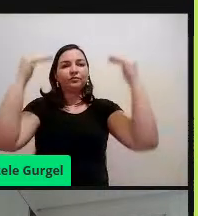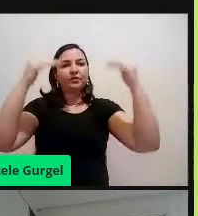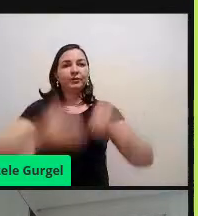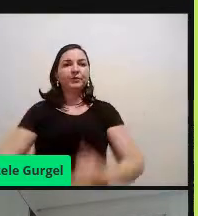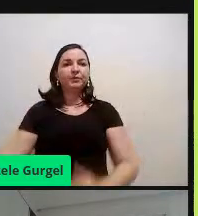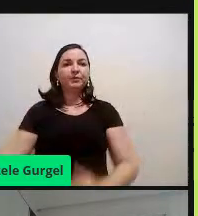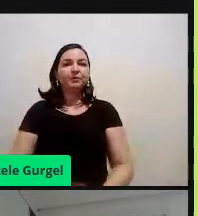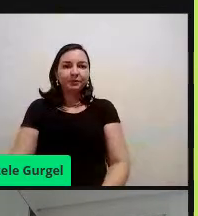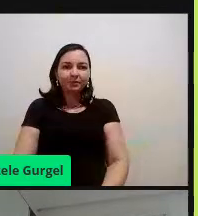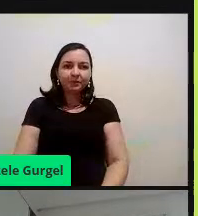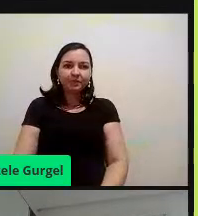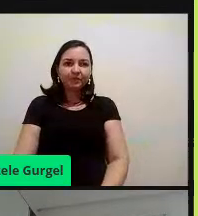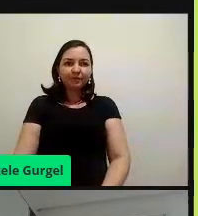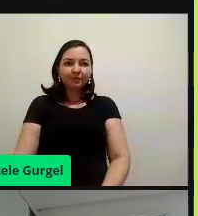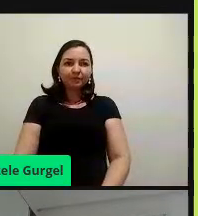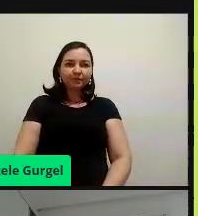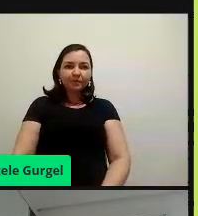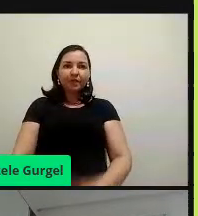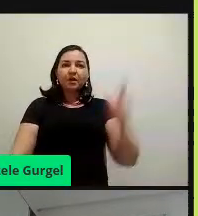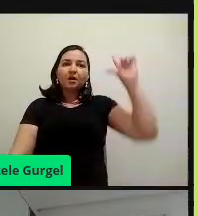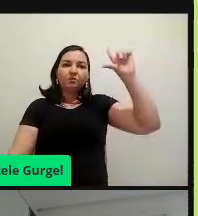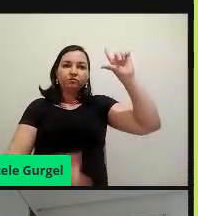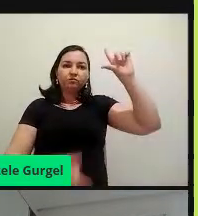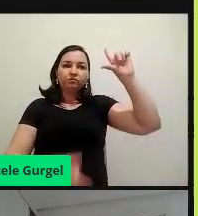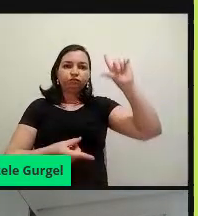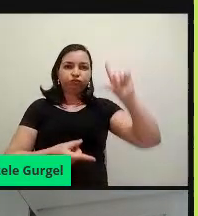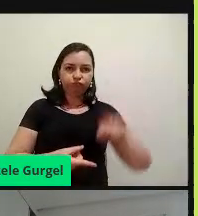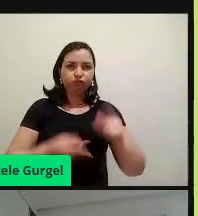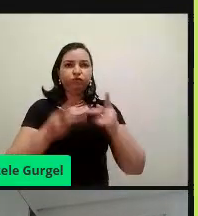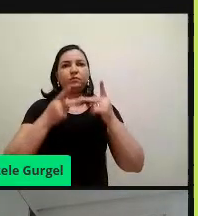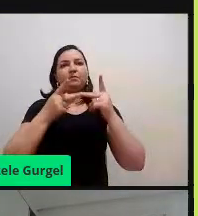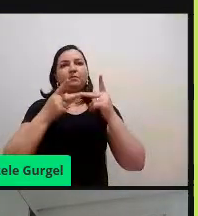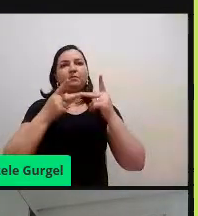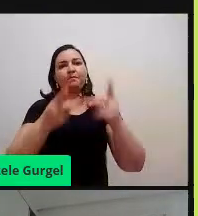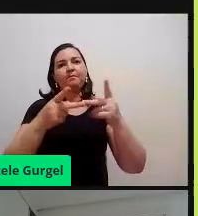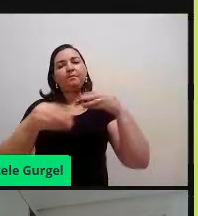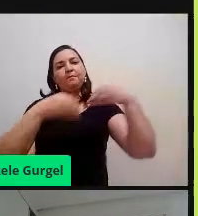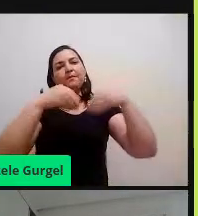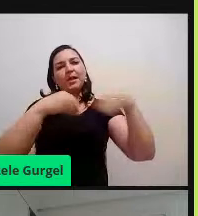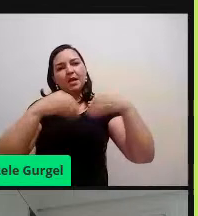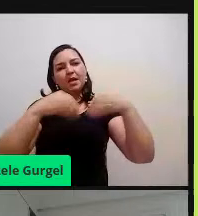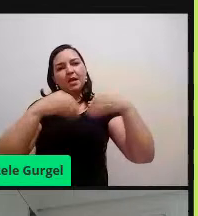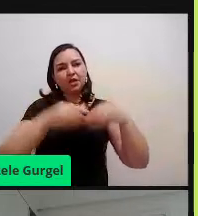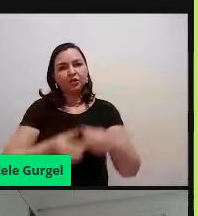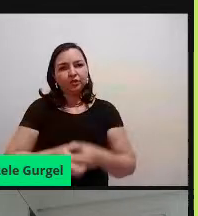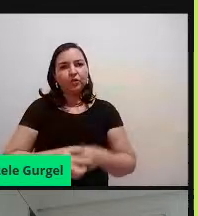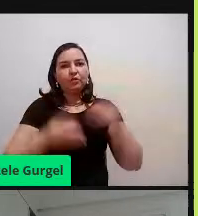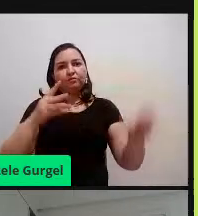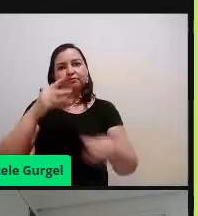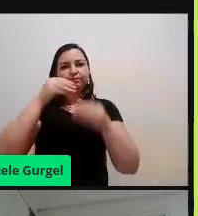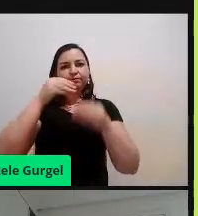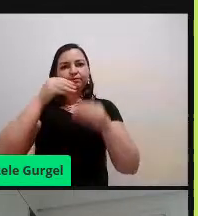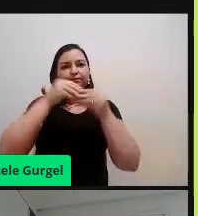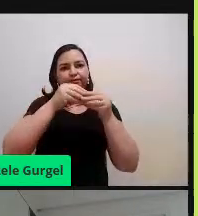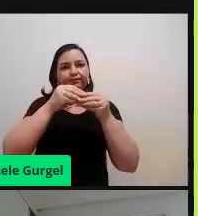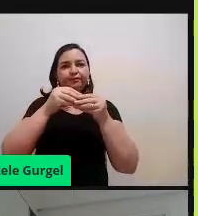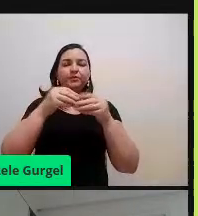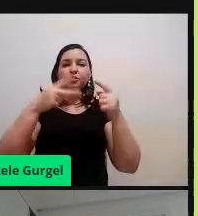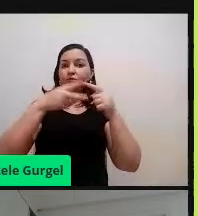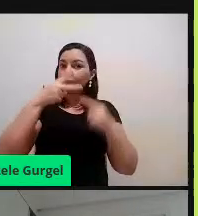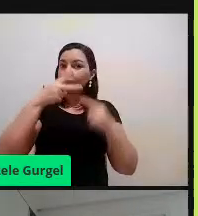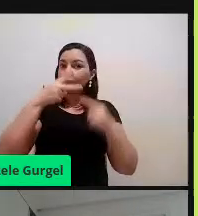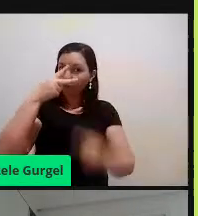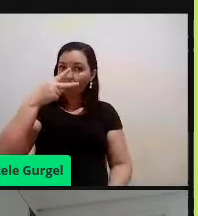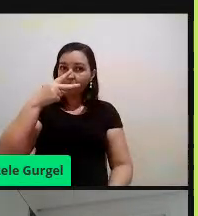E o Reduza Plástico, é um outro projeto, que complementa, o Mário Sem Plástico, que eu falei para